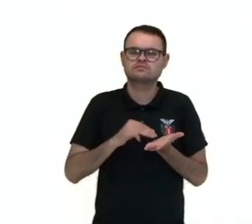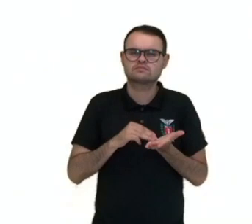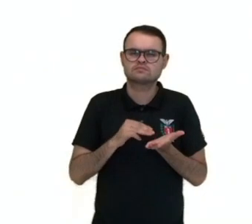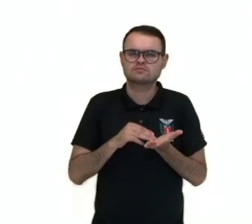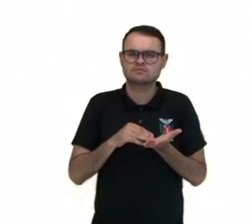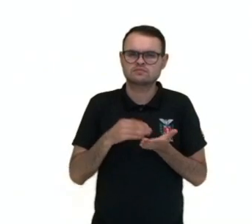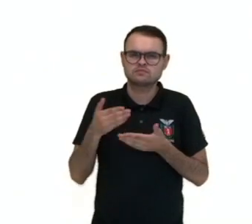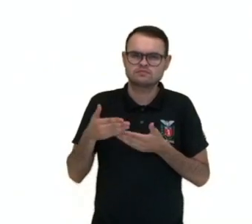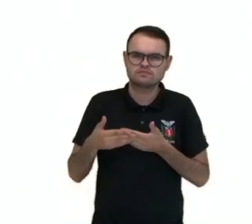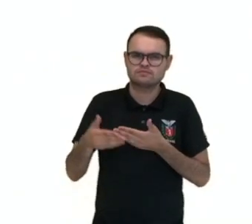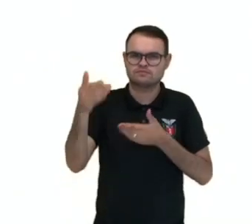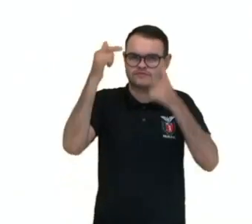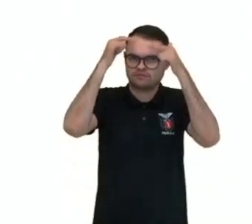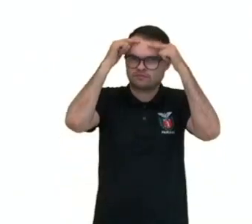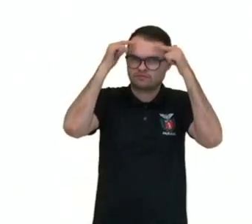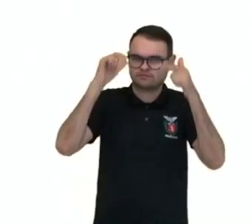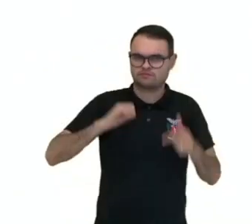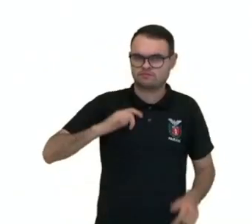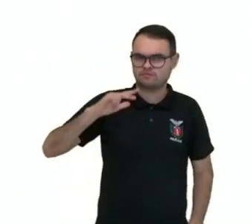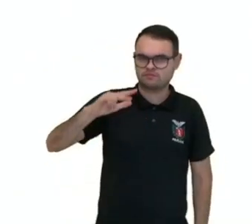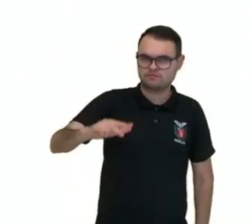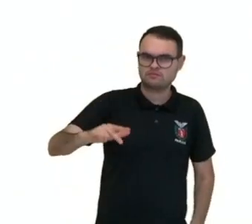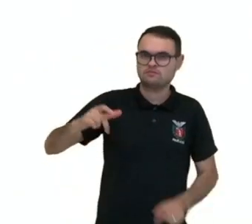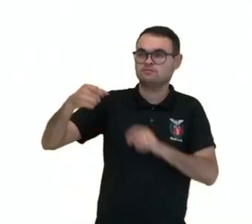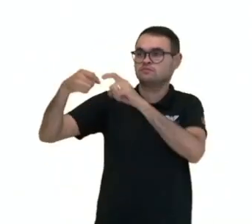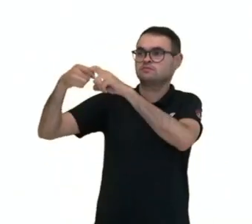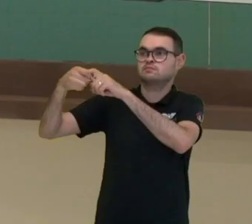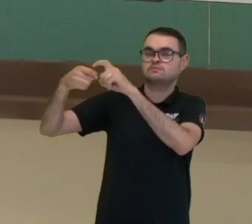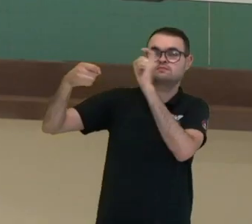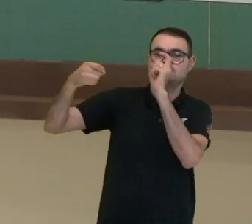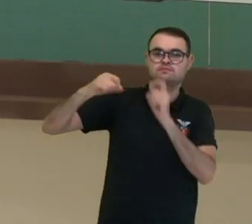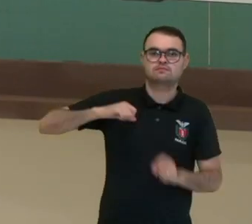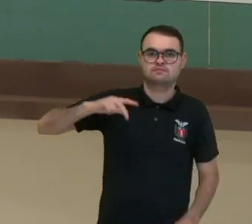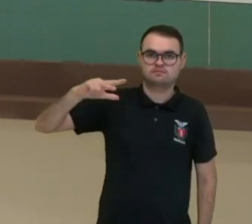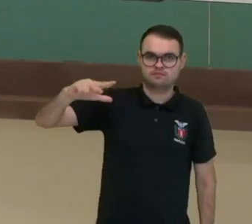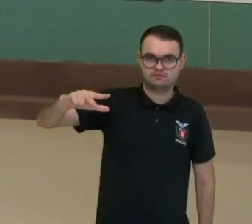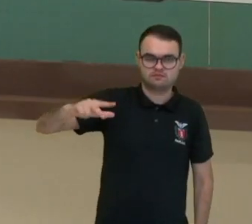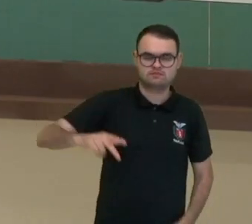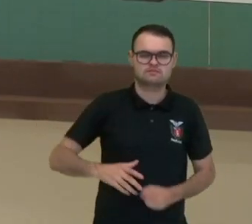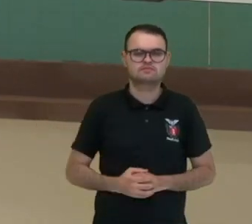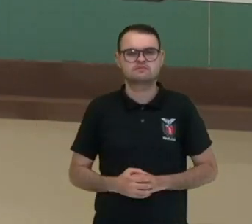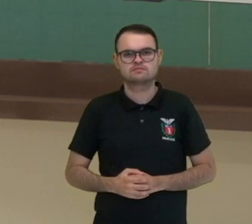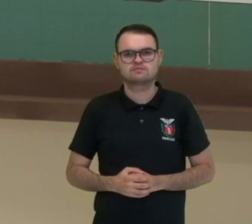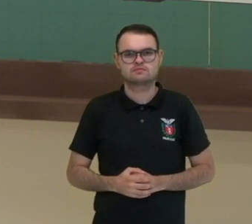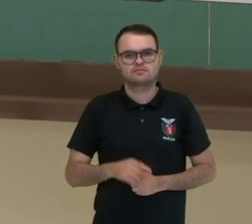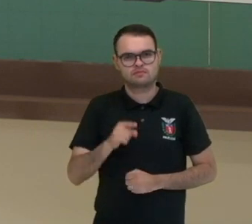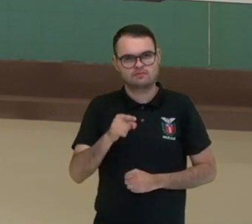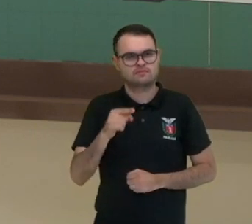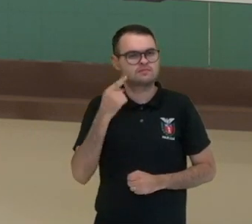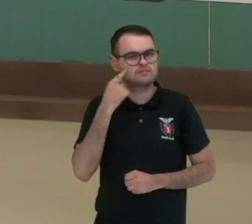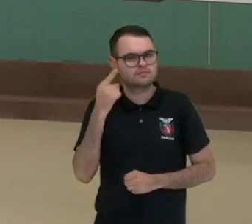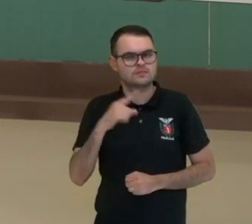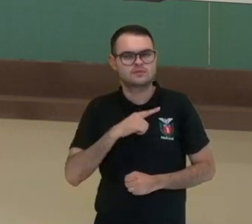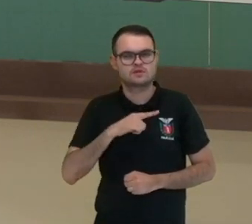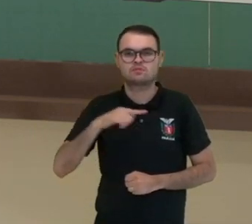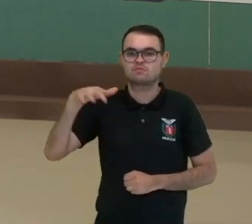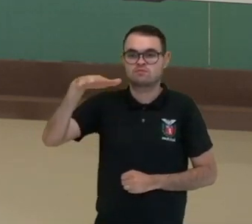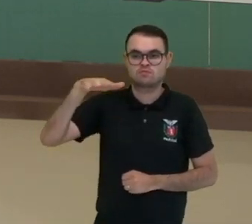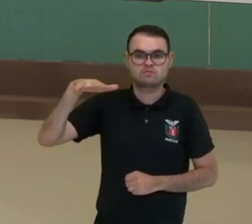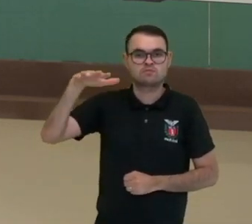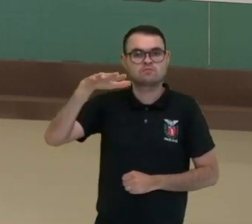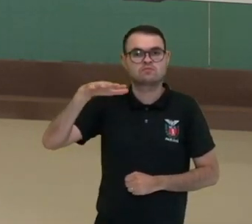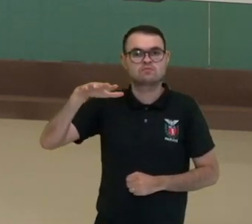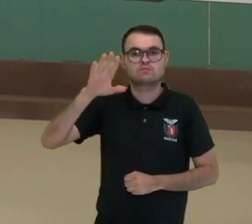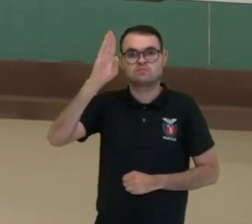levaram um príncipe português a separar o Brasil do resto de Portugal? Vamos lembrar que nós éramos um território pertencente a